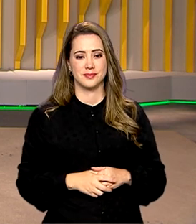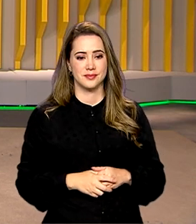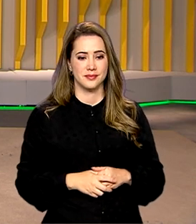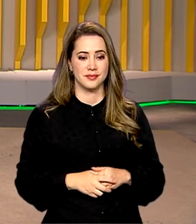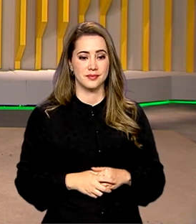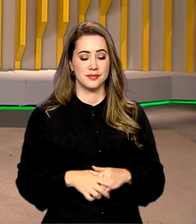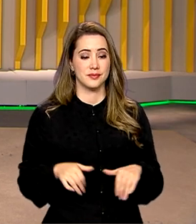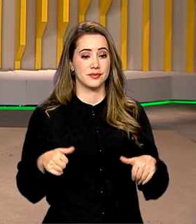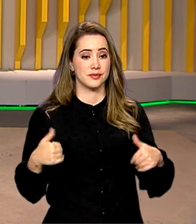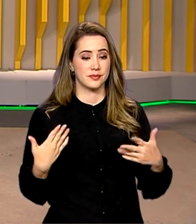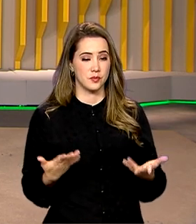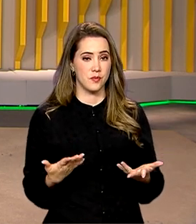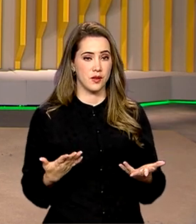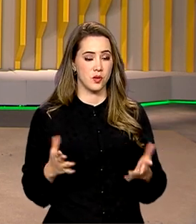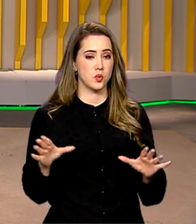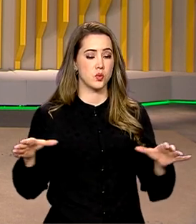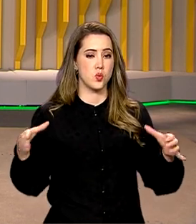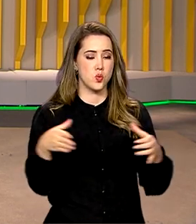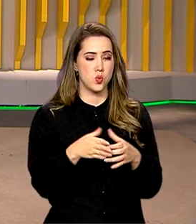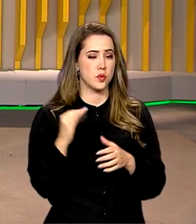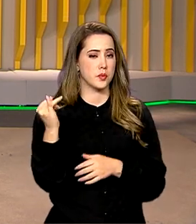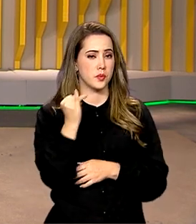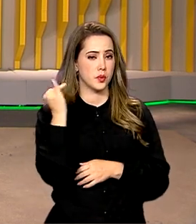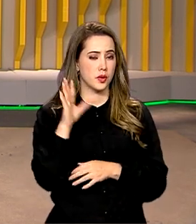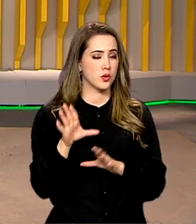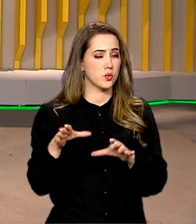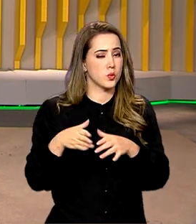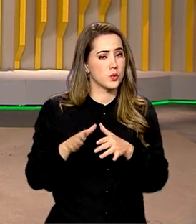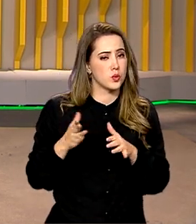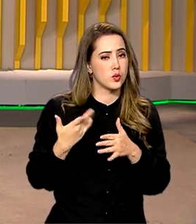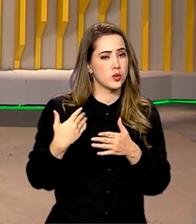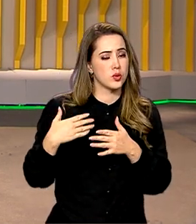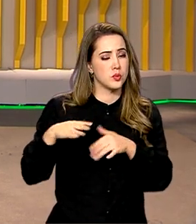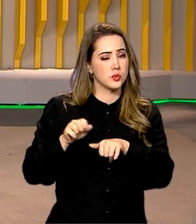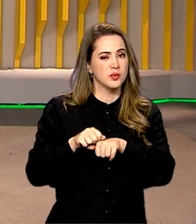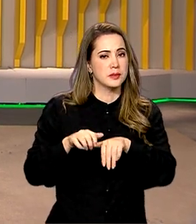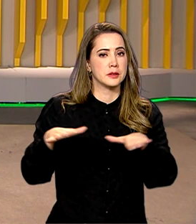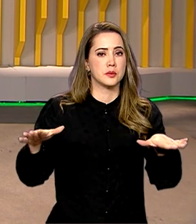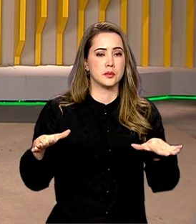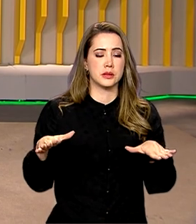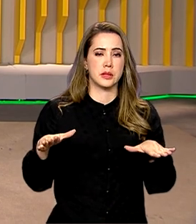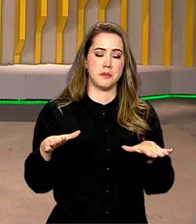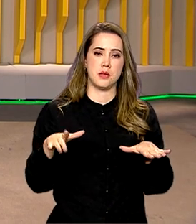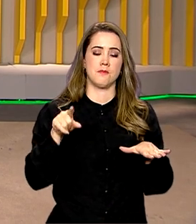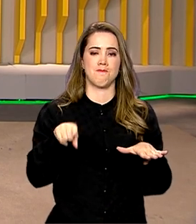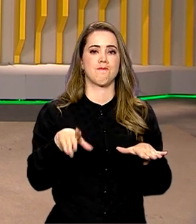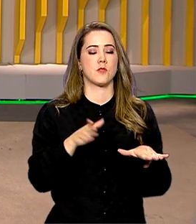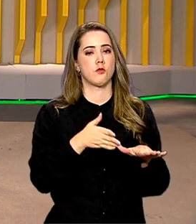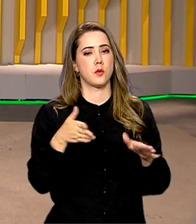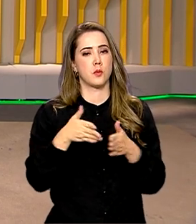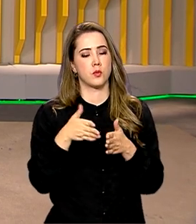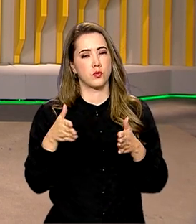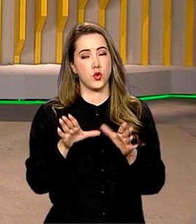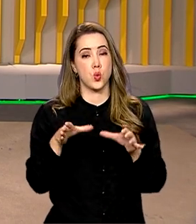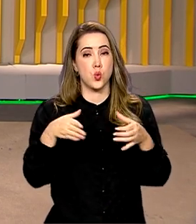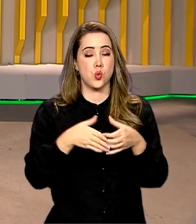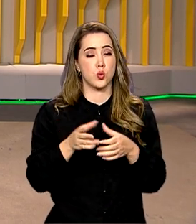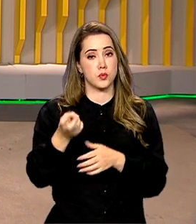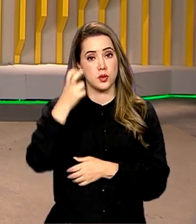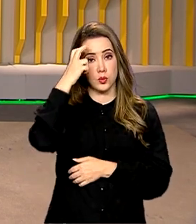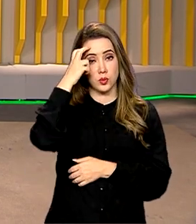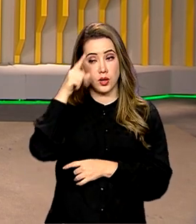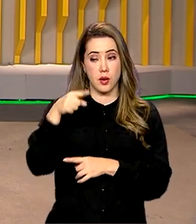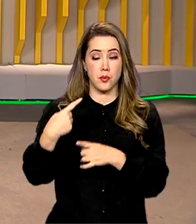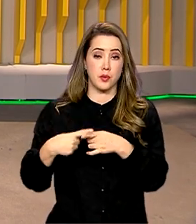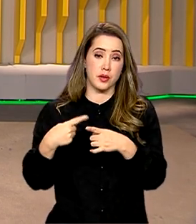Bom, um setor que foi duramente afetado pela pandemia de Covid-19 foi o cultural. Como os profissionais da área não podiam